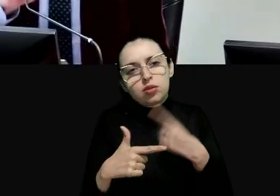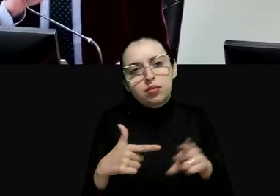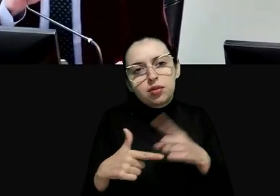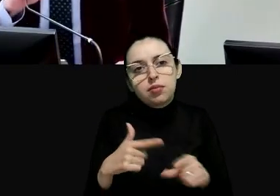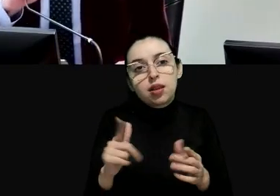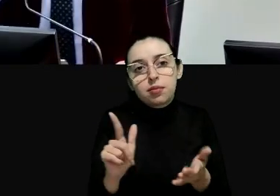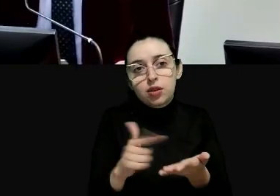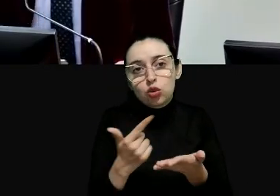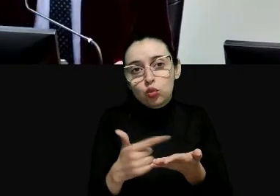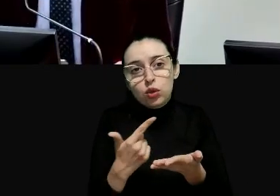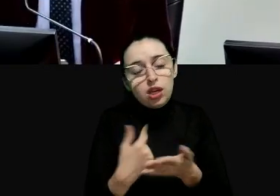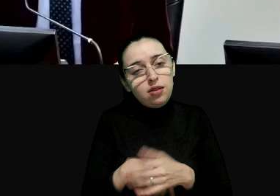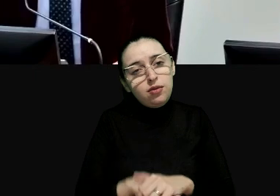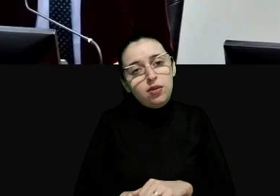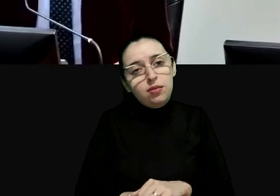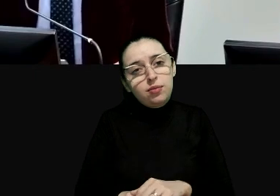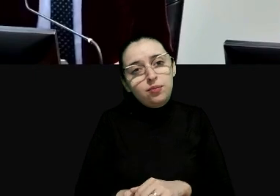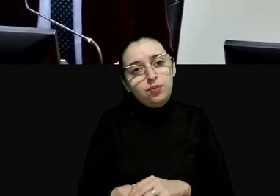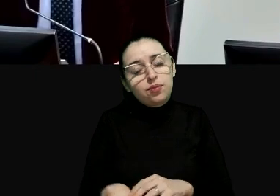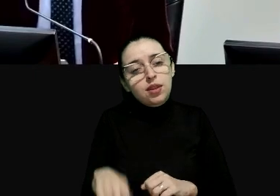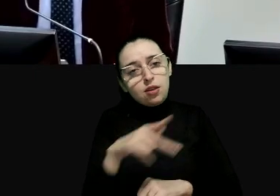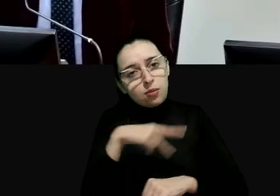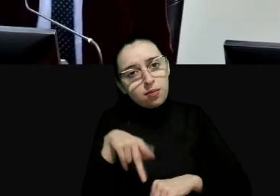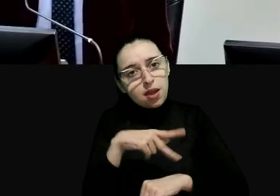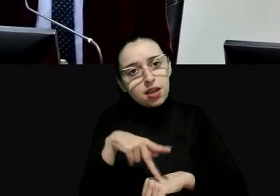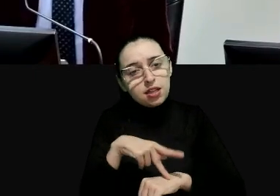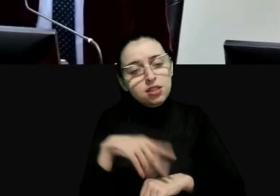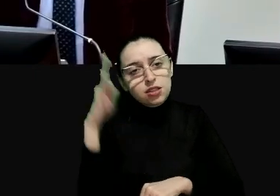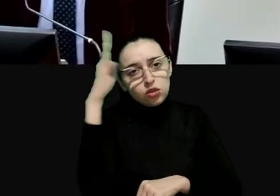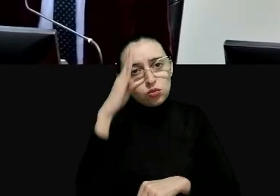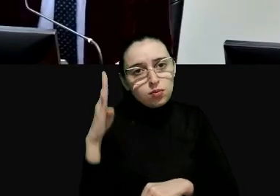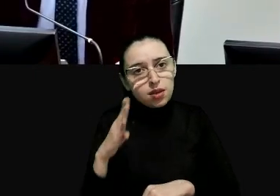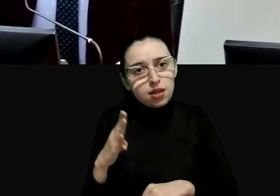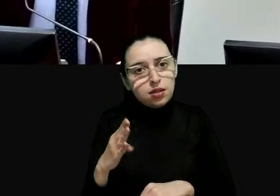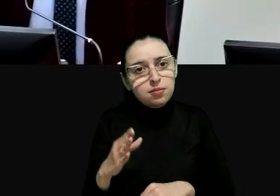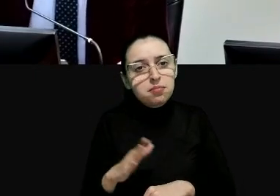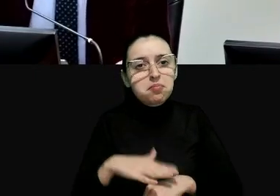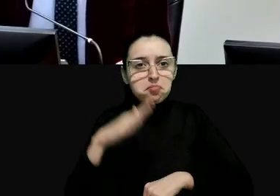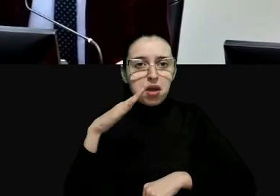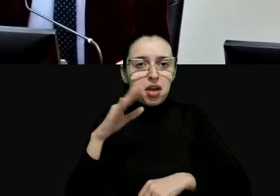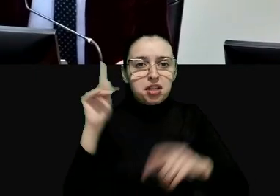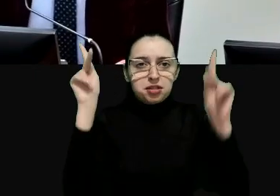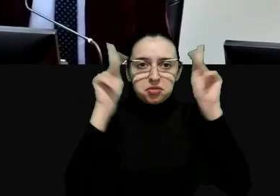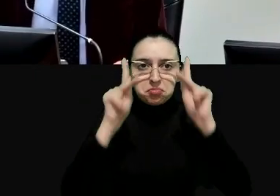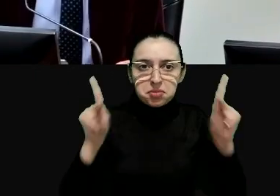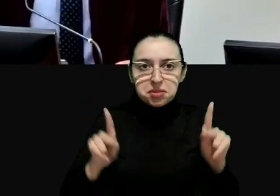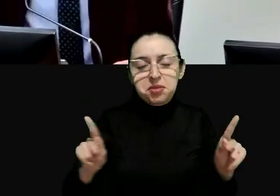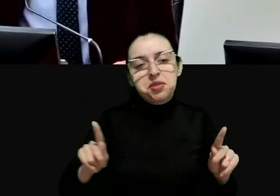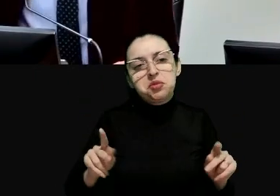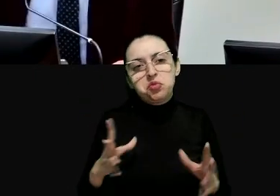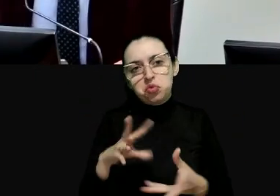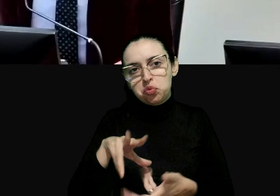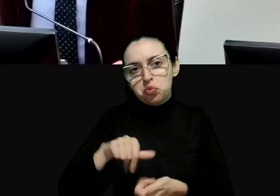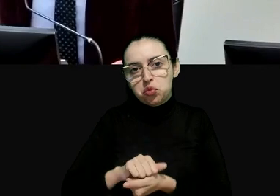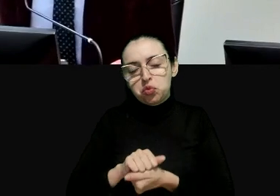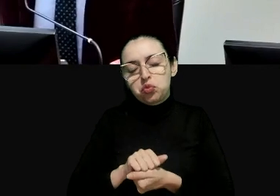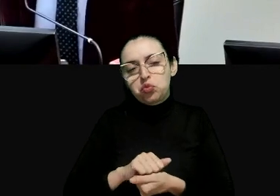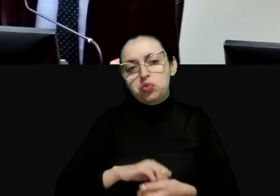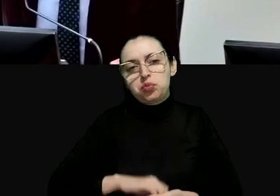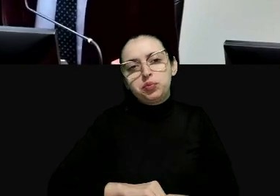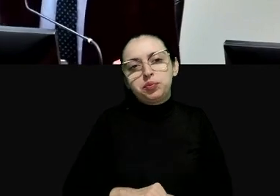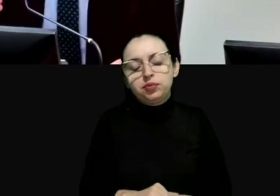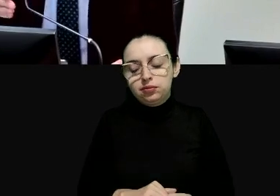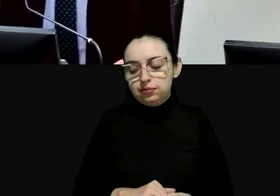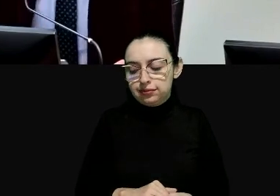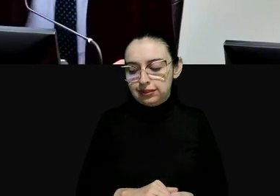problema no livro porque ele diz que o Brasil é o país mais pacífico do mundo talvez tem que corrigir